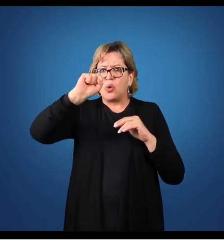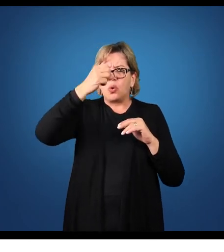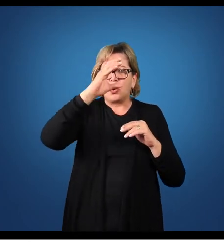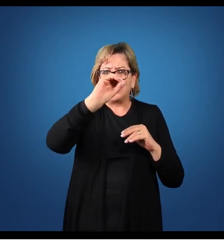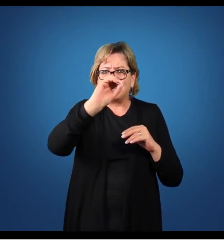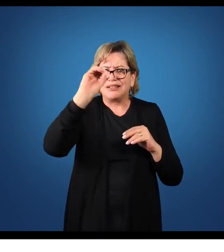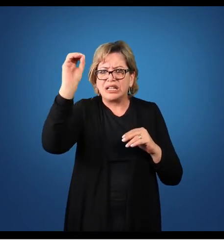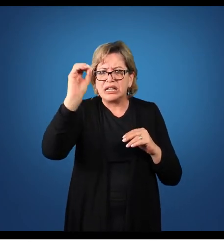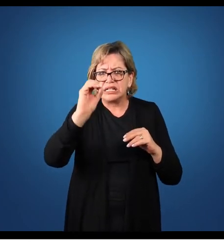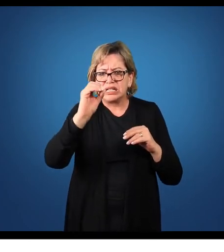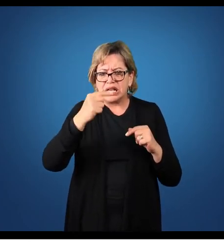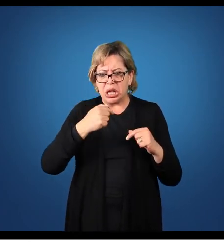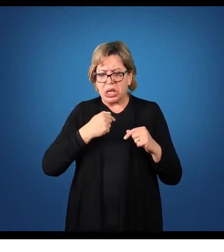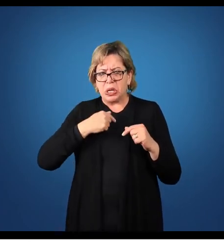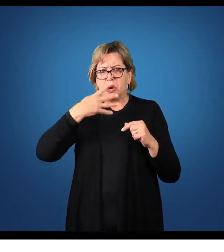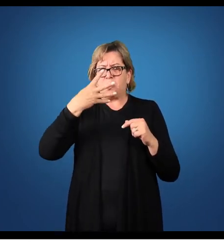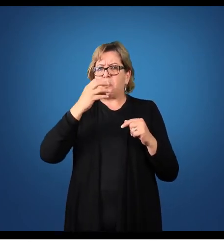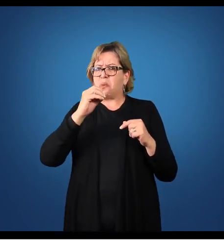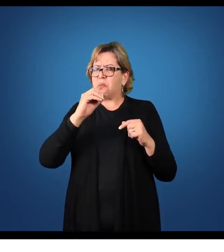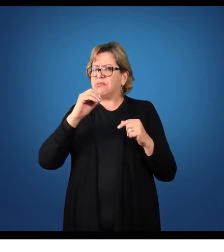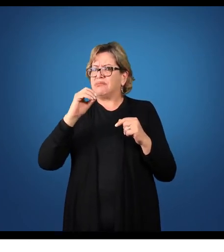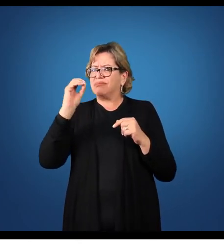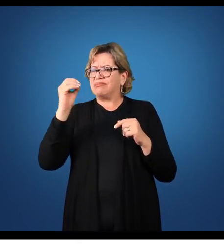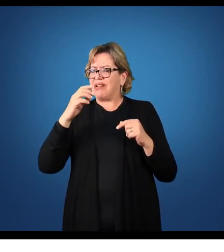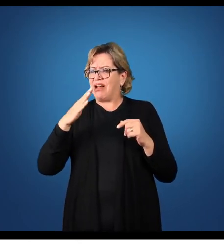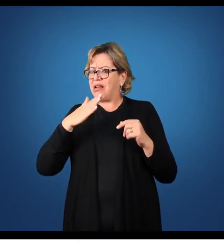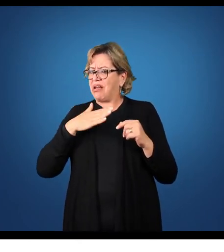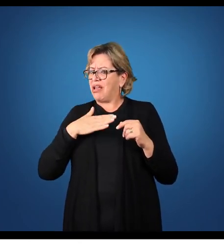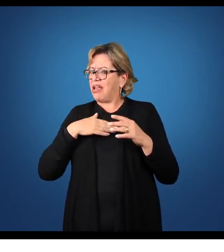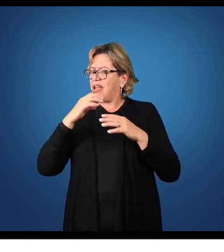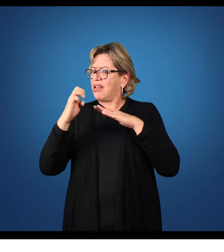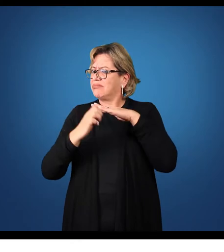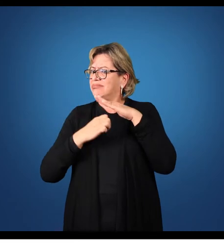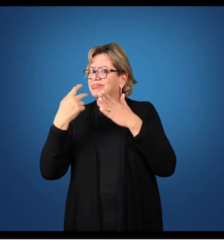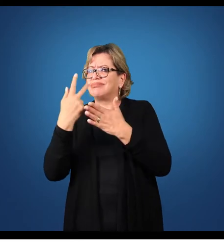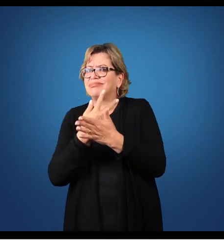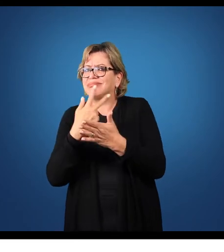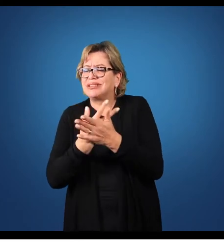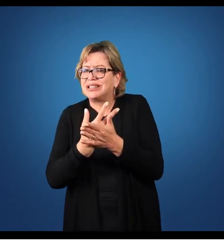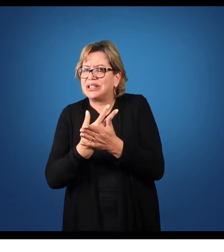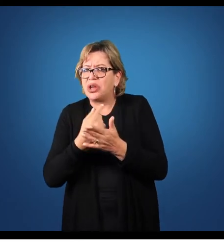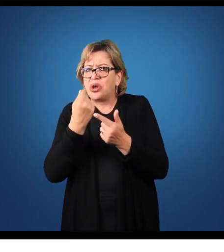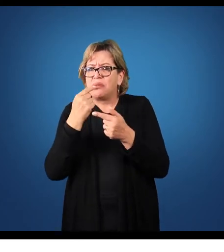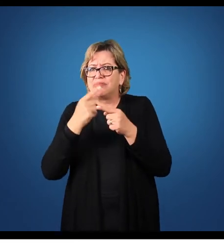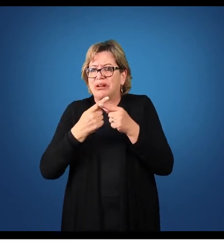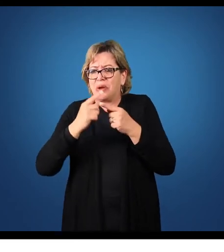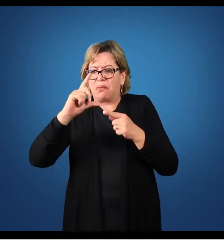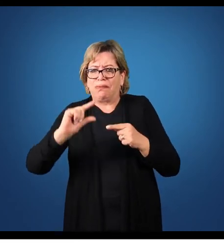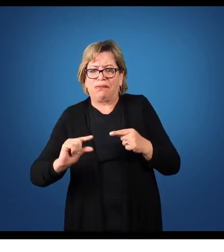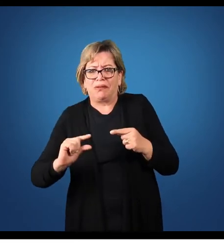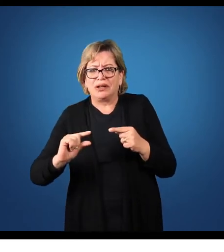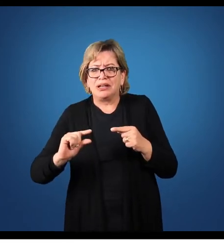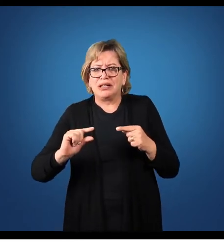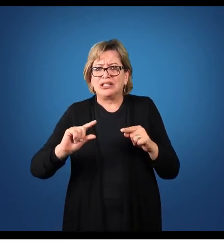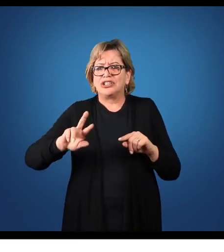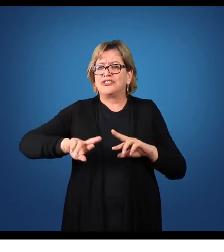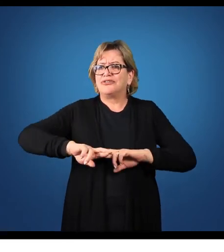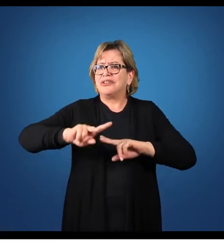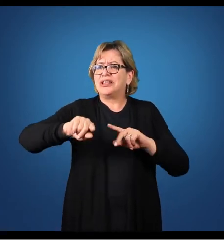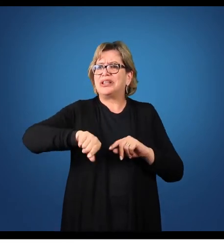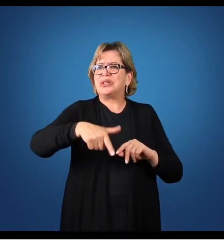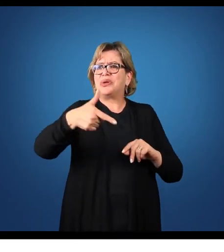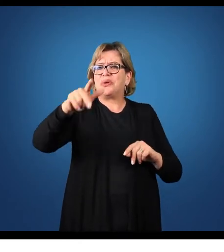incremento de 40%, alguma coisa está errada na minha empresa porque está muito abaixo do rendimento